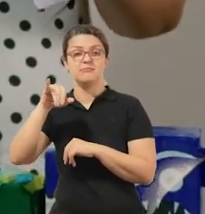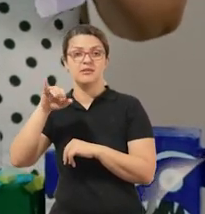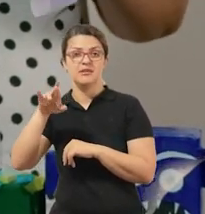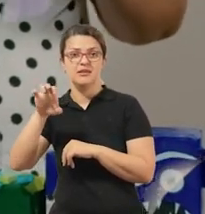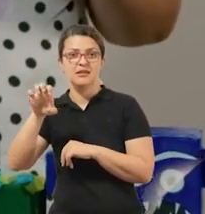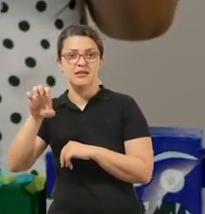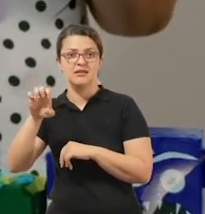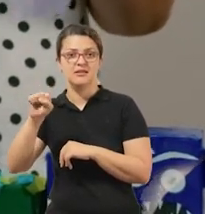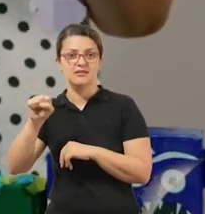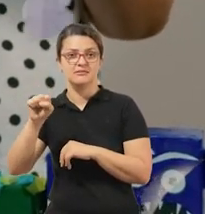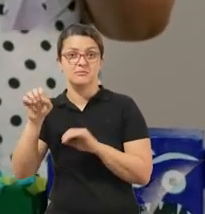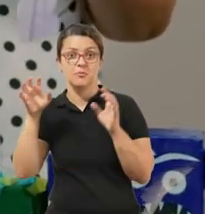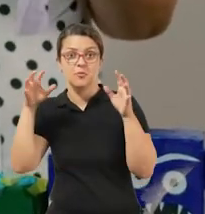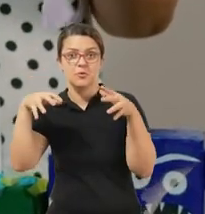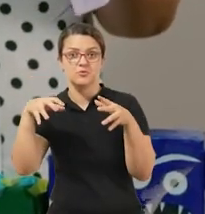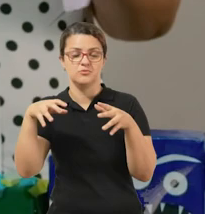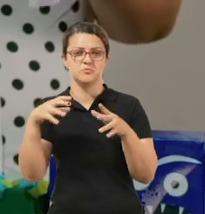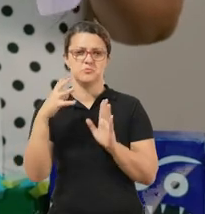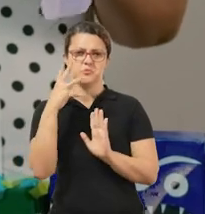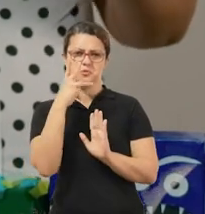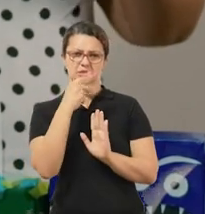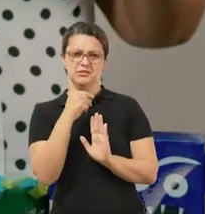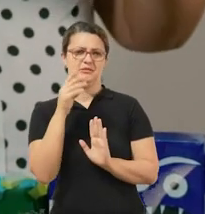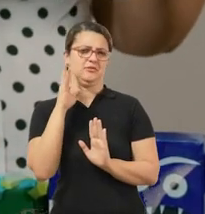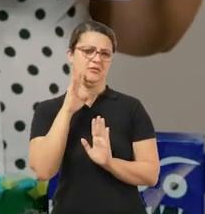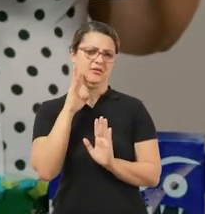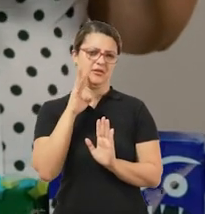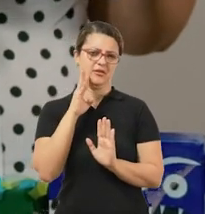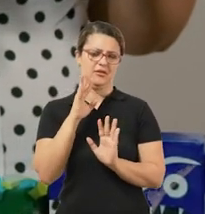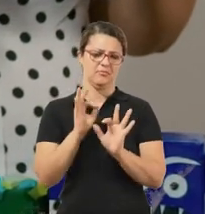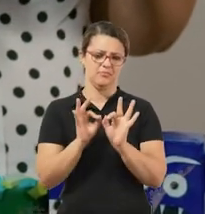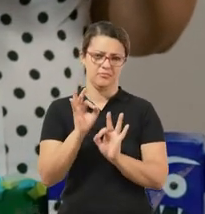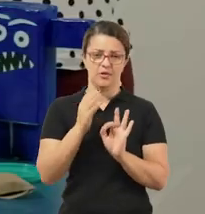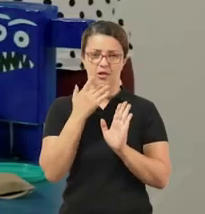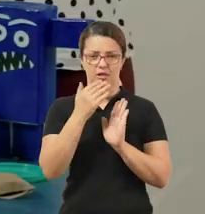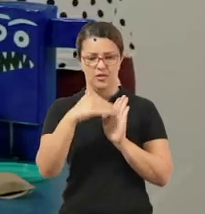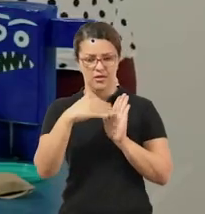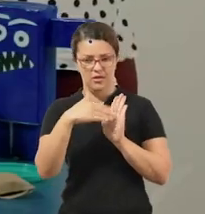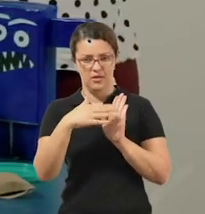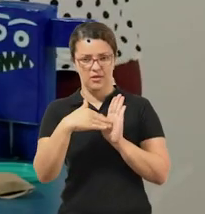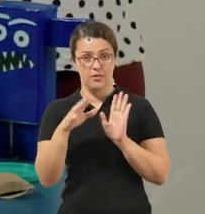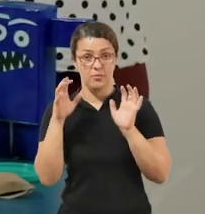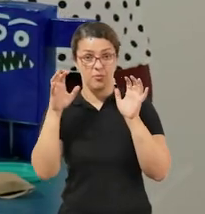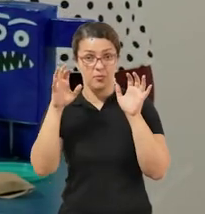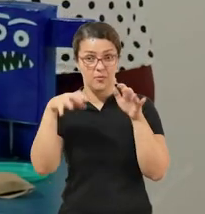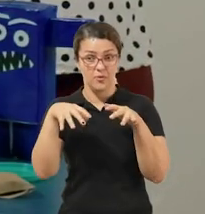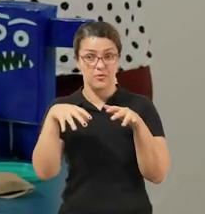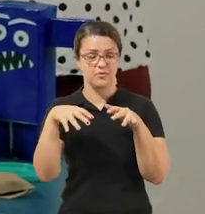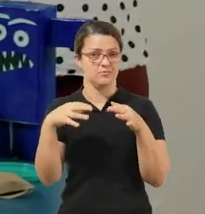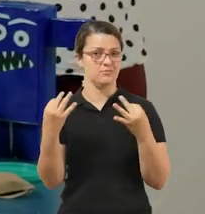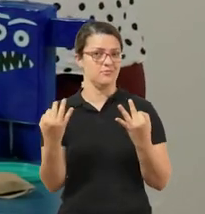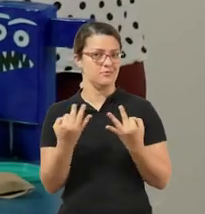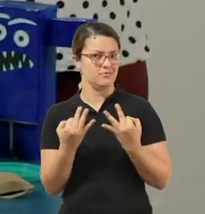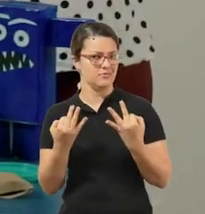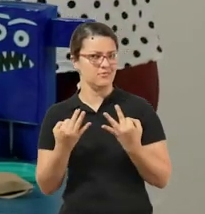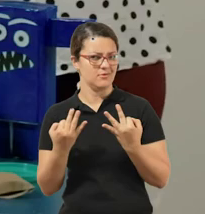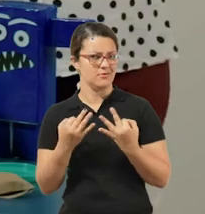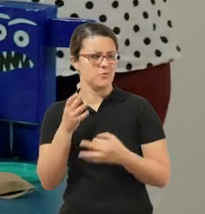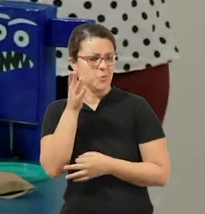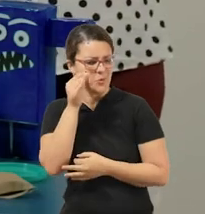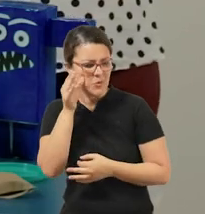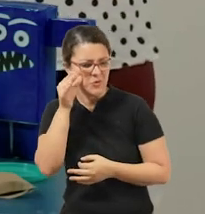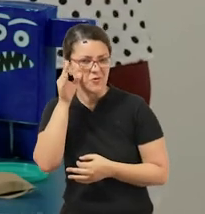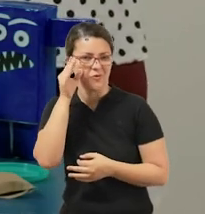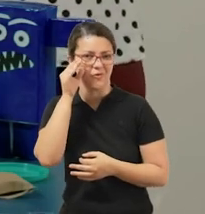daqui vocês façam bem bonito, bem legal. Tentem e deixem um monstrinho de vocês. Bem